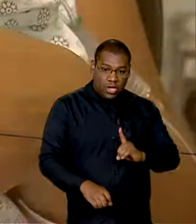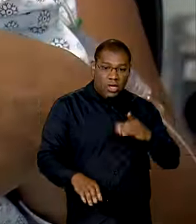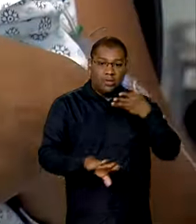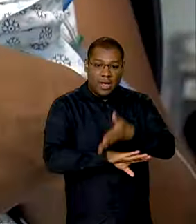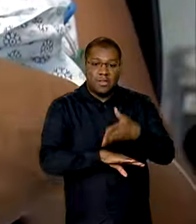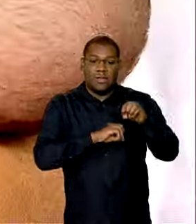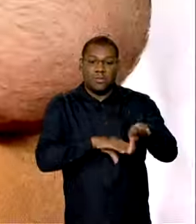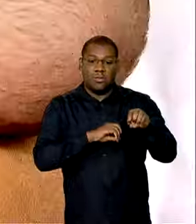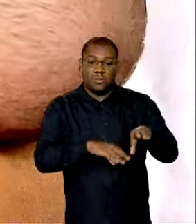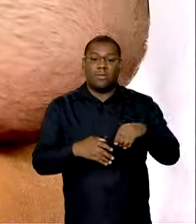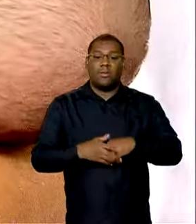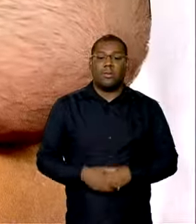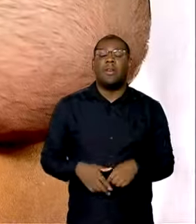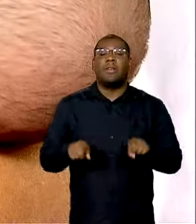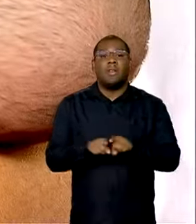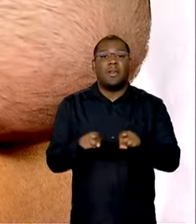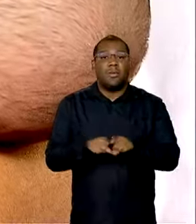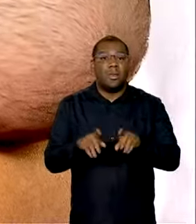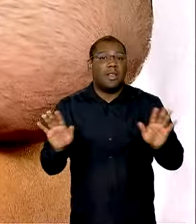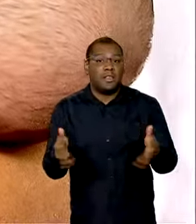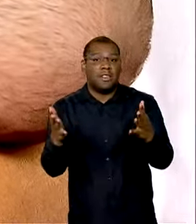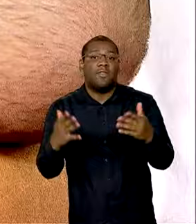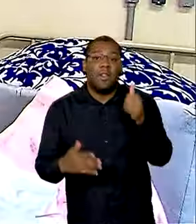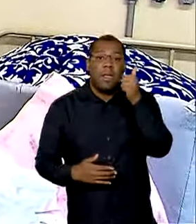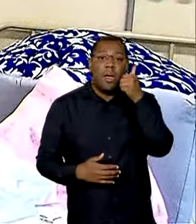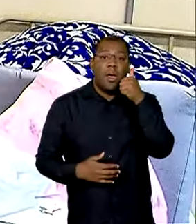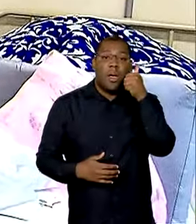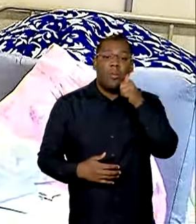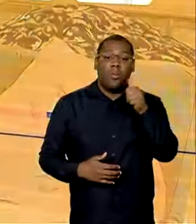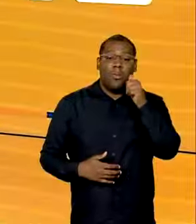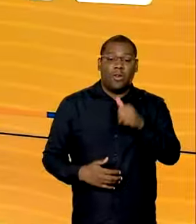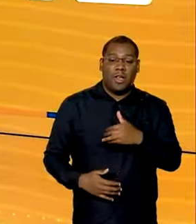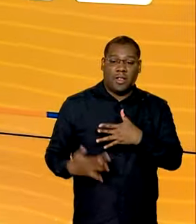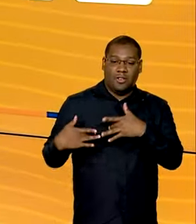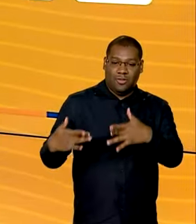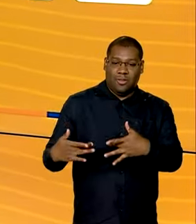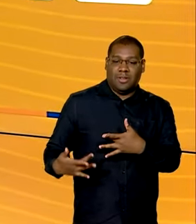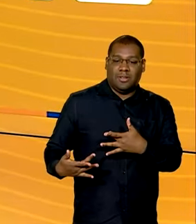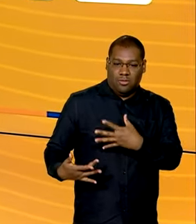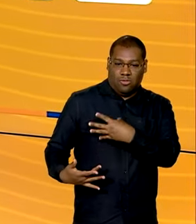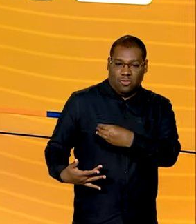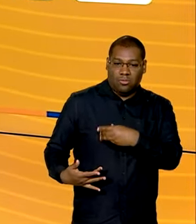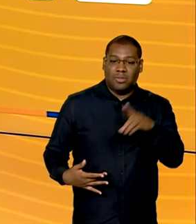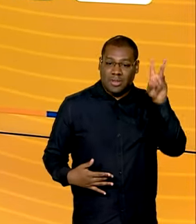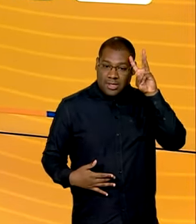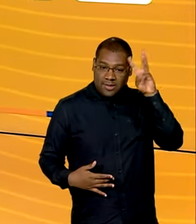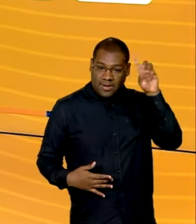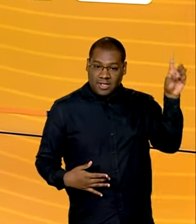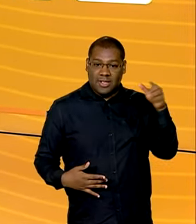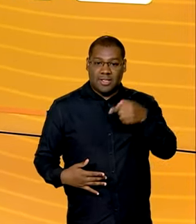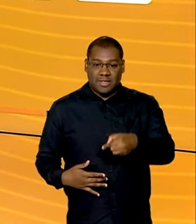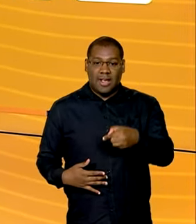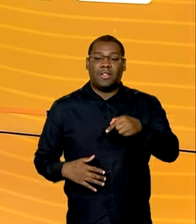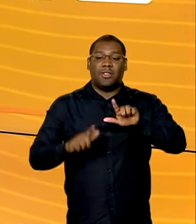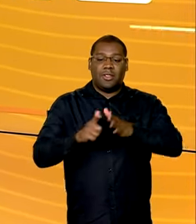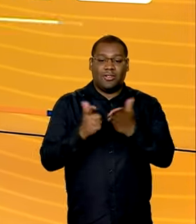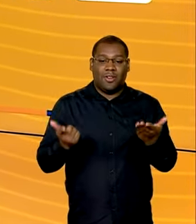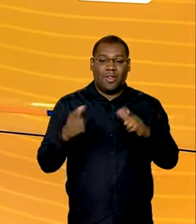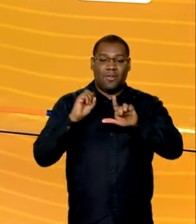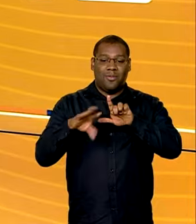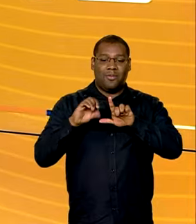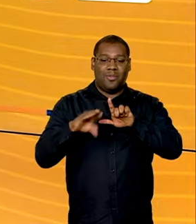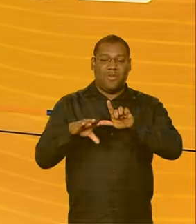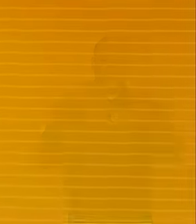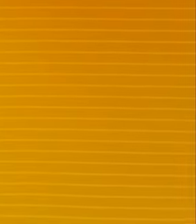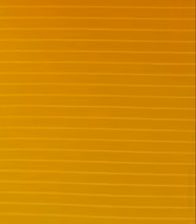a campanha para incentivar a doação de leite materno no país? Terça-feira, 7 de maio, o Brasil em Dia começa agora.